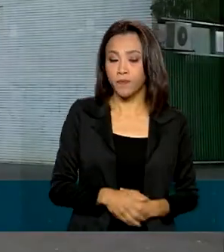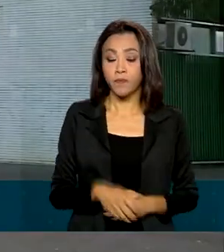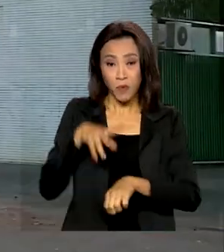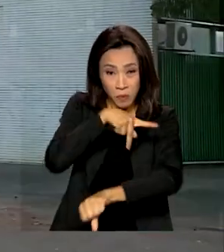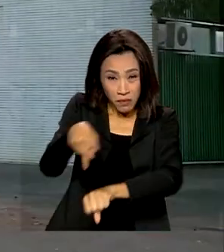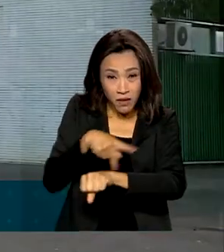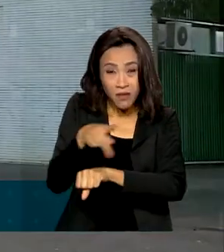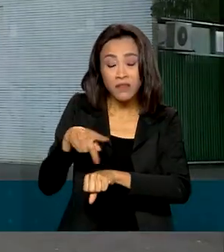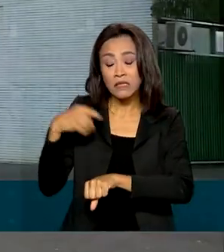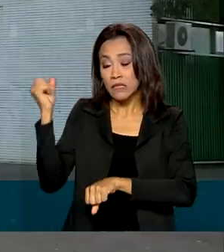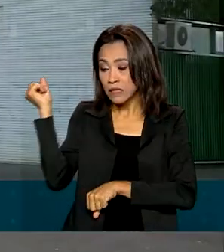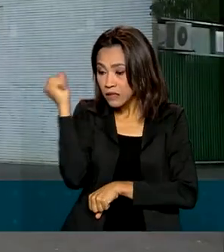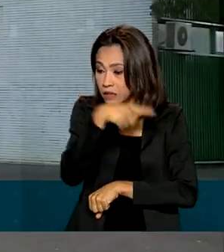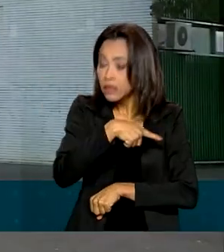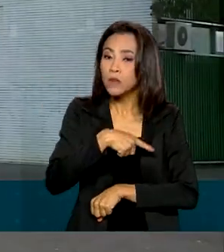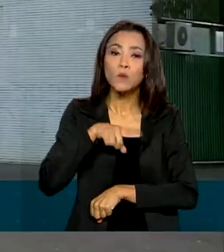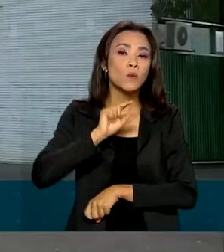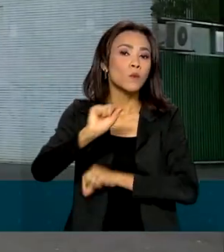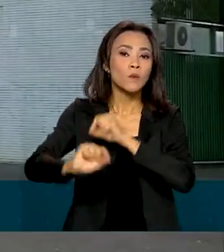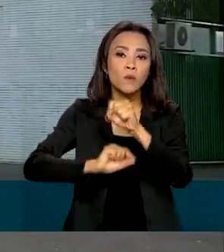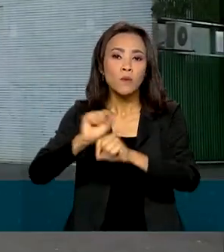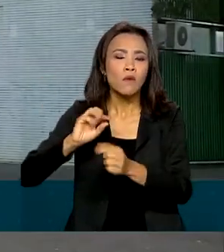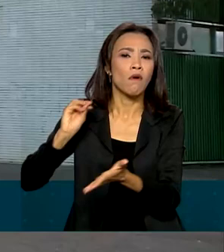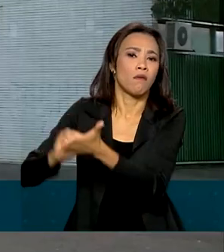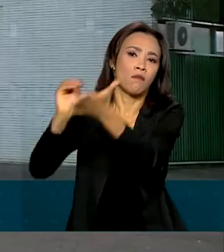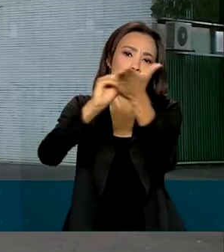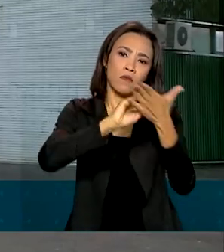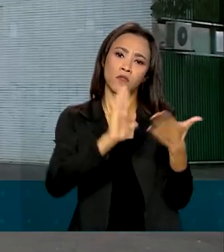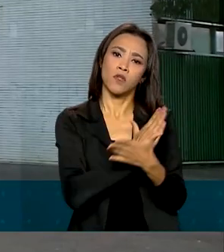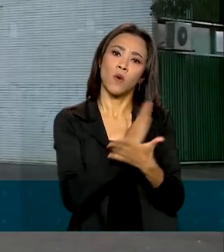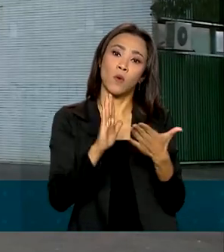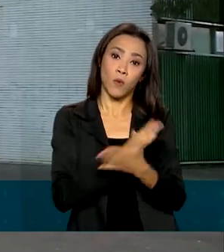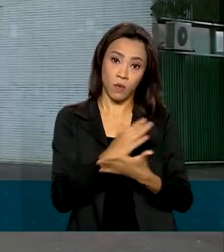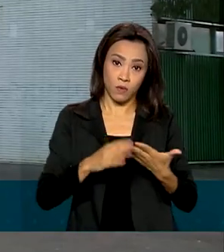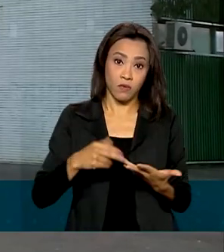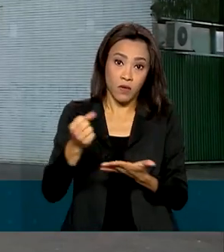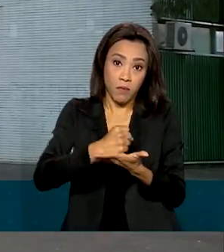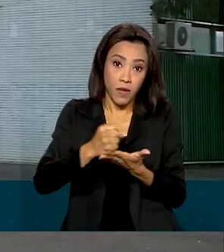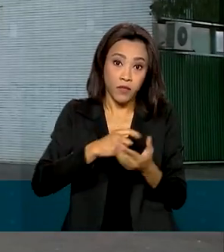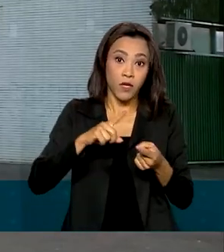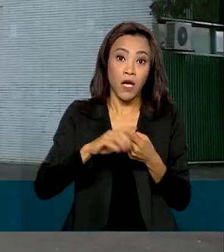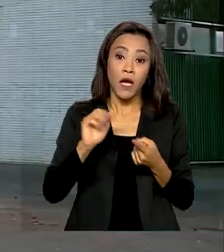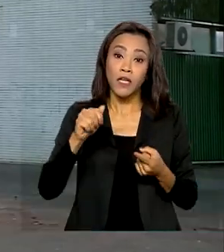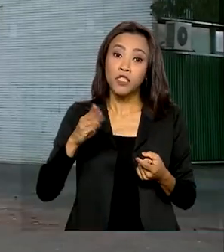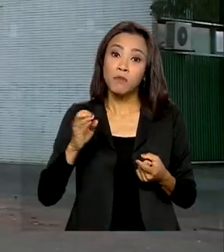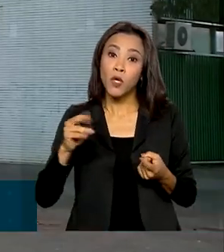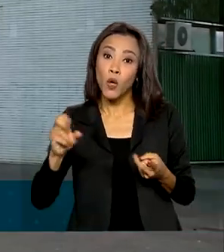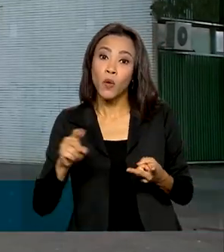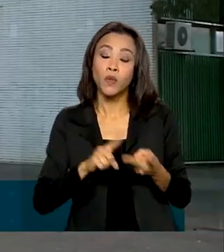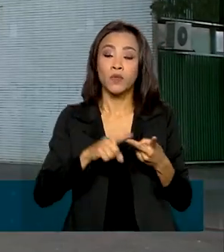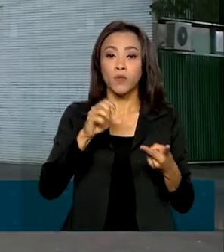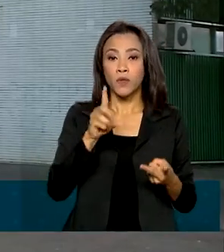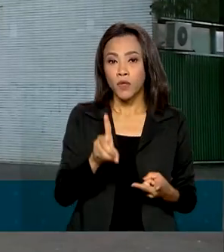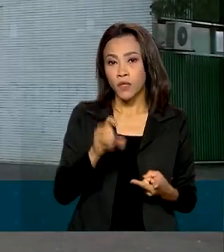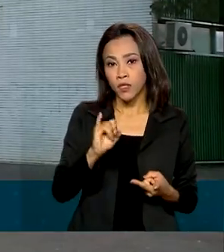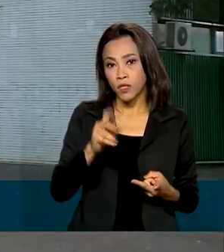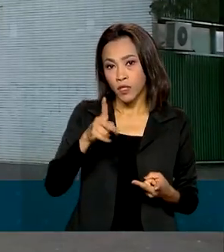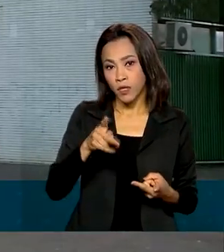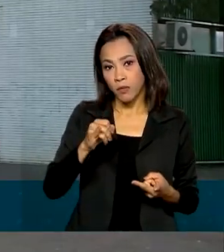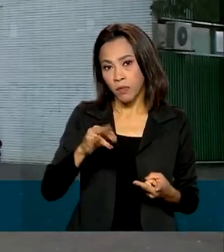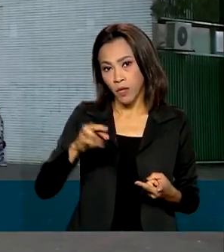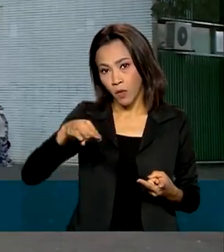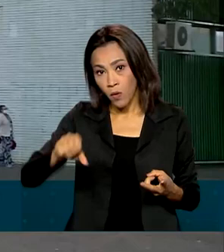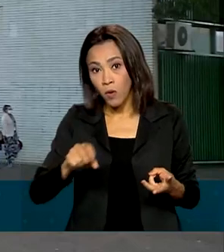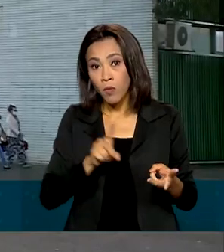enfrentado a falta de alguns remédios, como o de pirona, antibióticos e soro. De acordo com o governo, a pandemia